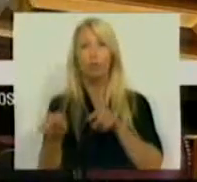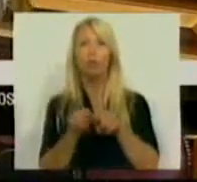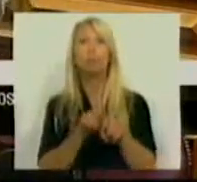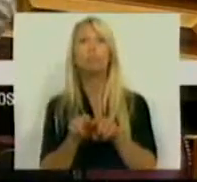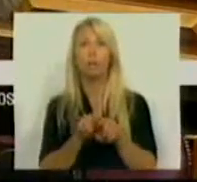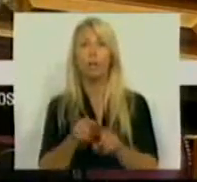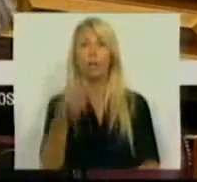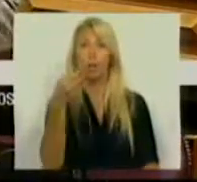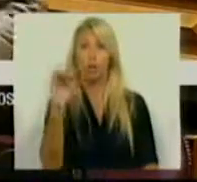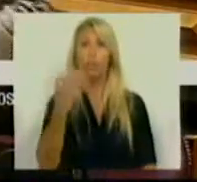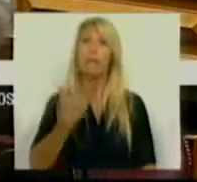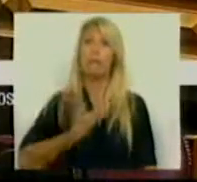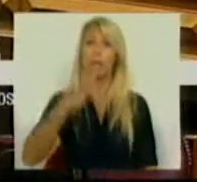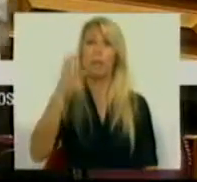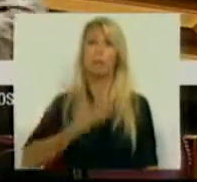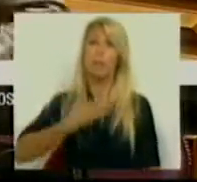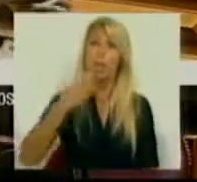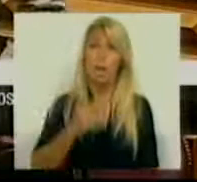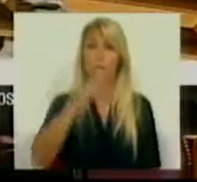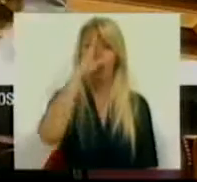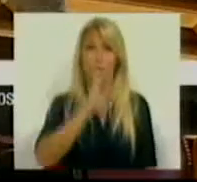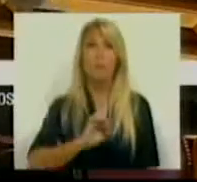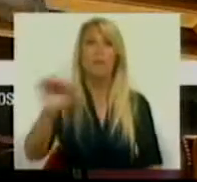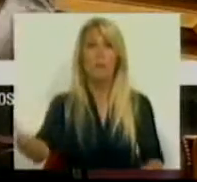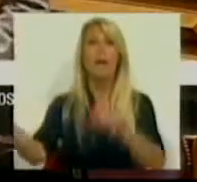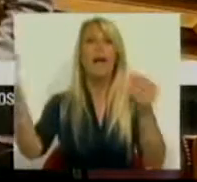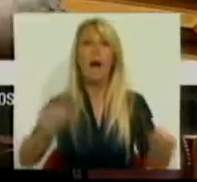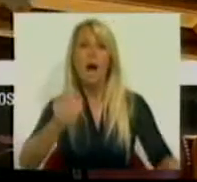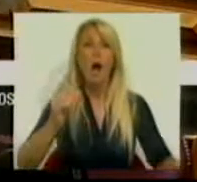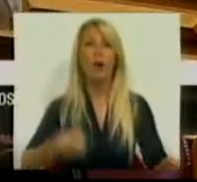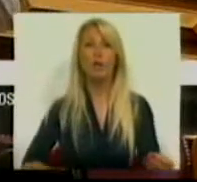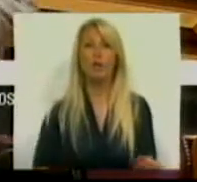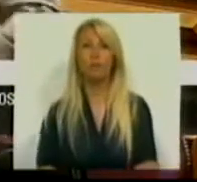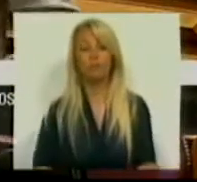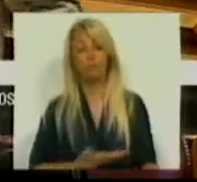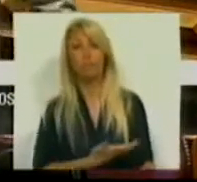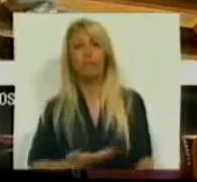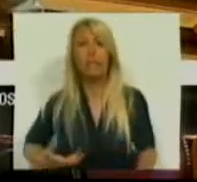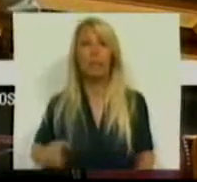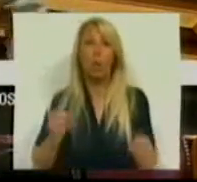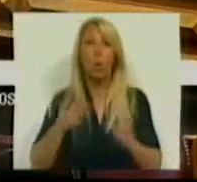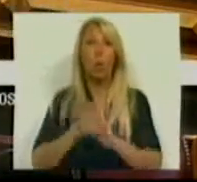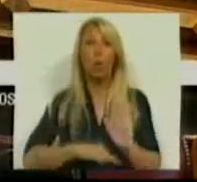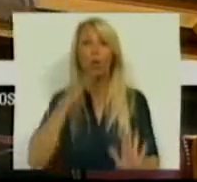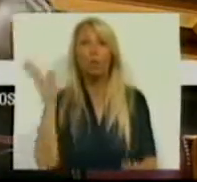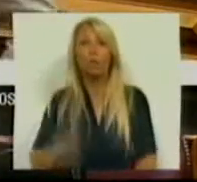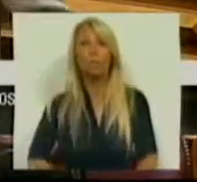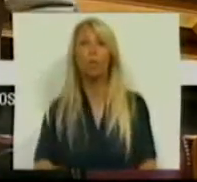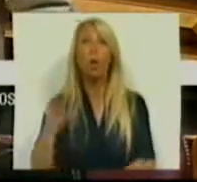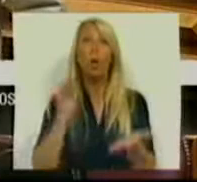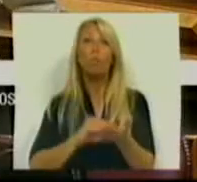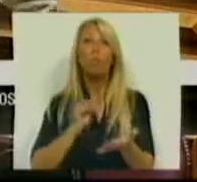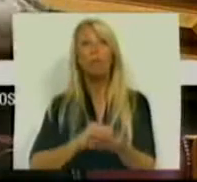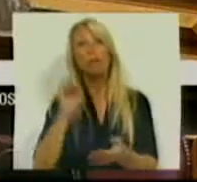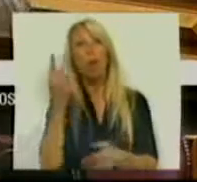que o PSD, que o CDS e que o seu Governo apresentam são estas. Desemprego ou precariedade? Pobreza